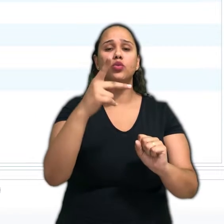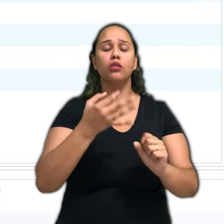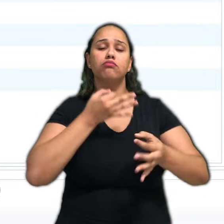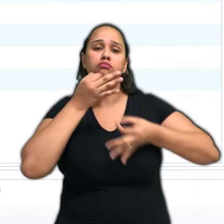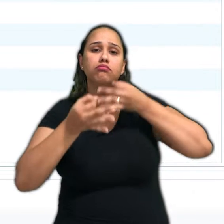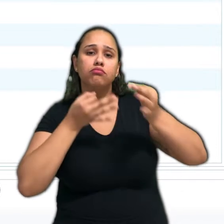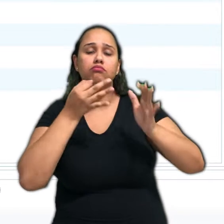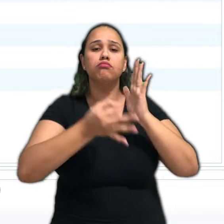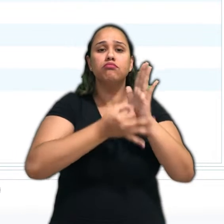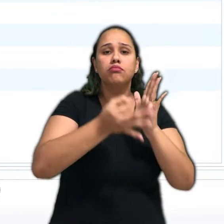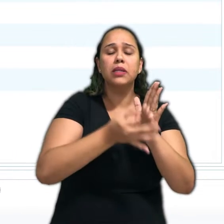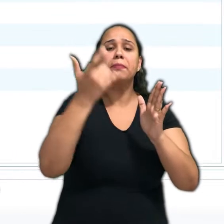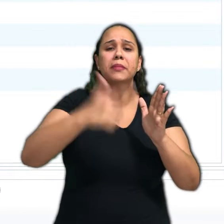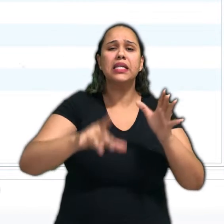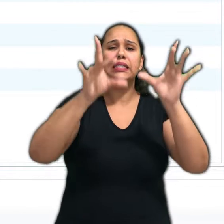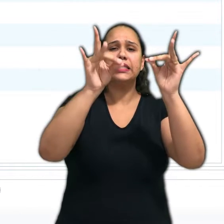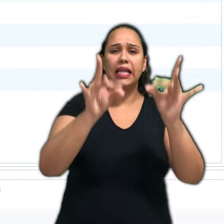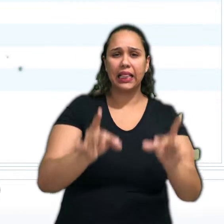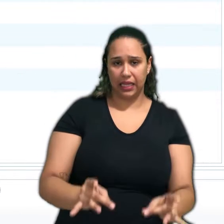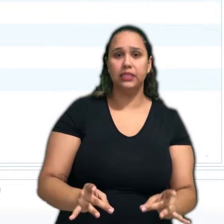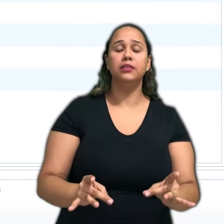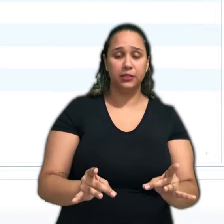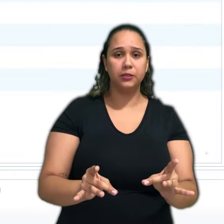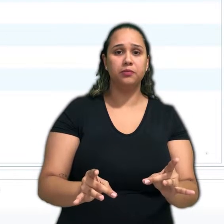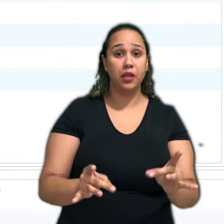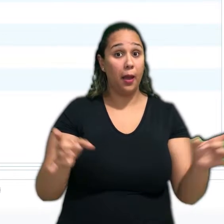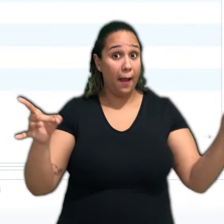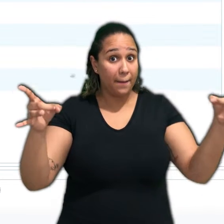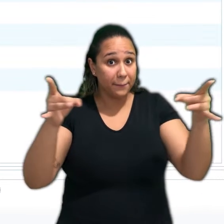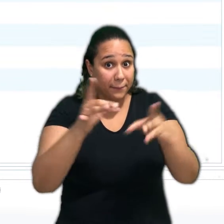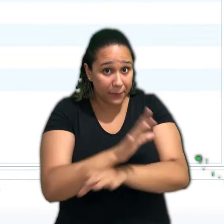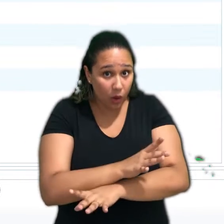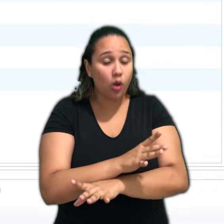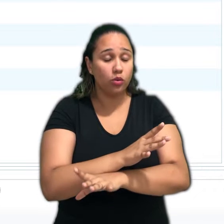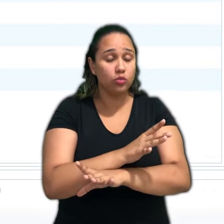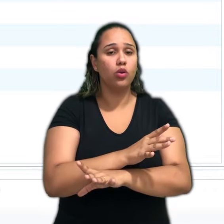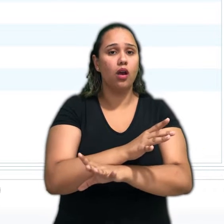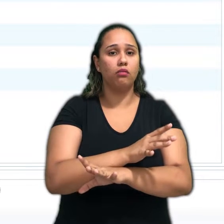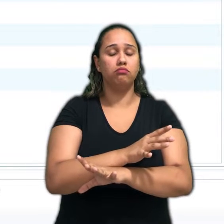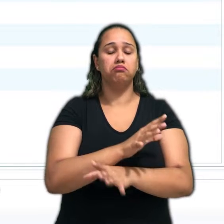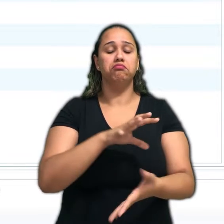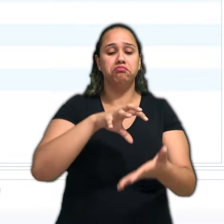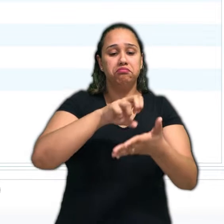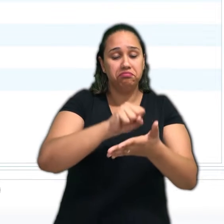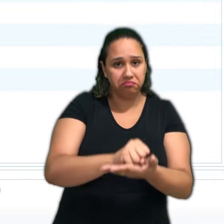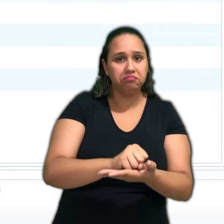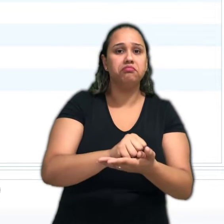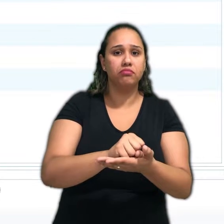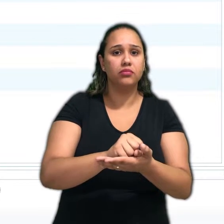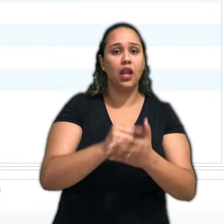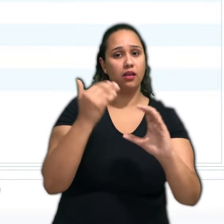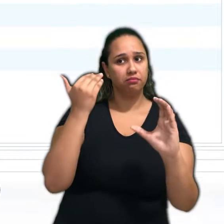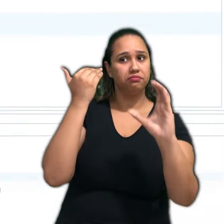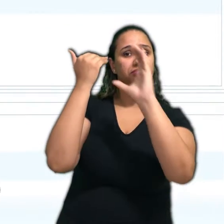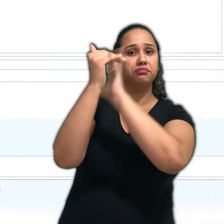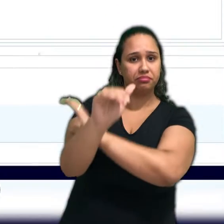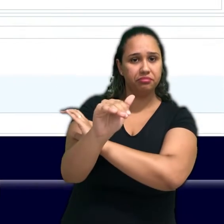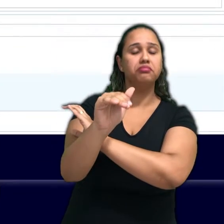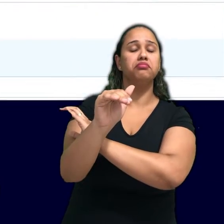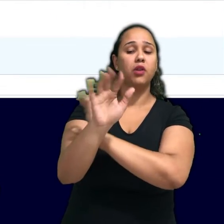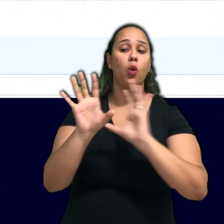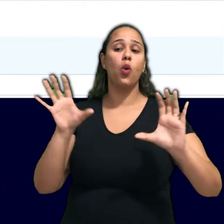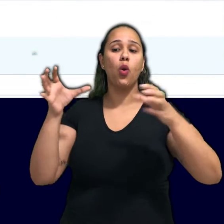assinaladas. A partir das opções e das observações, a comissão irá entender o caso e providenciar as educações